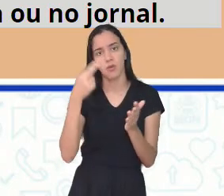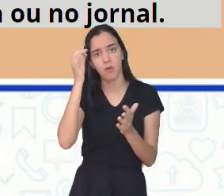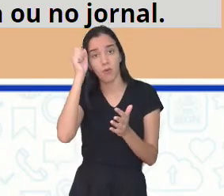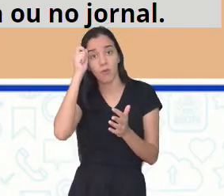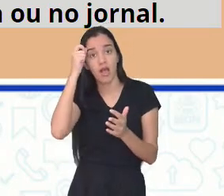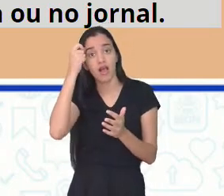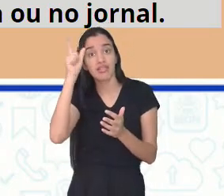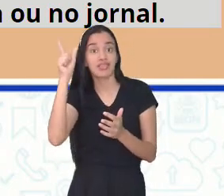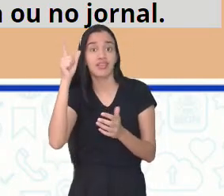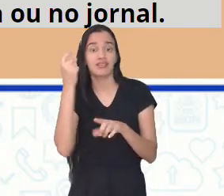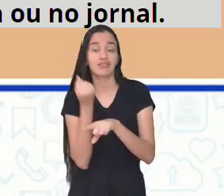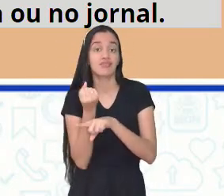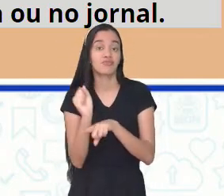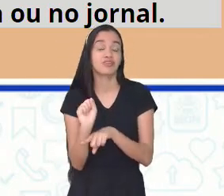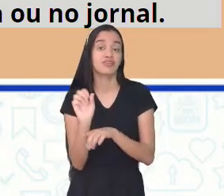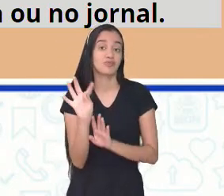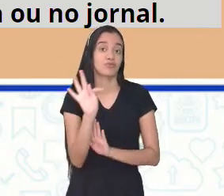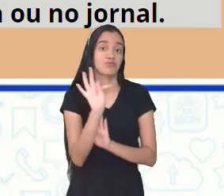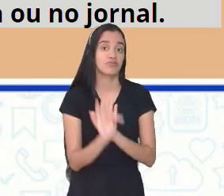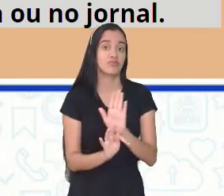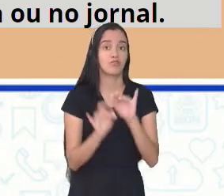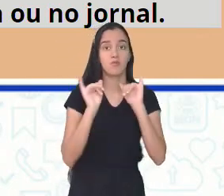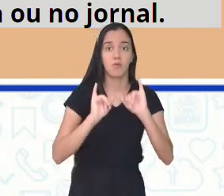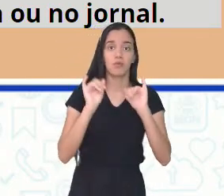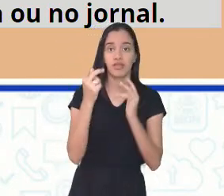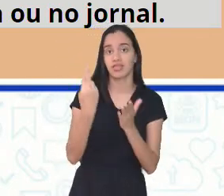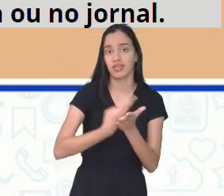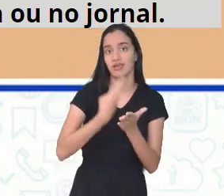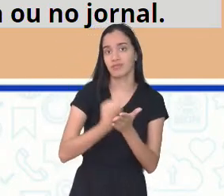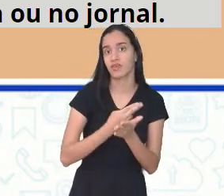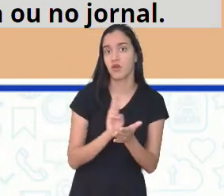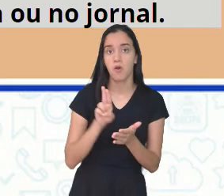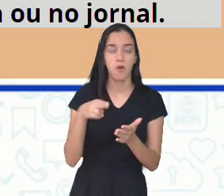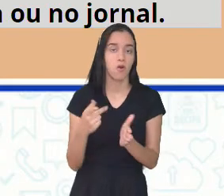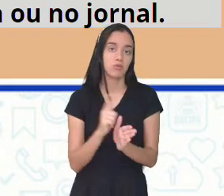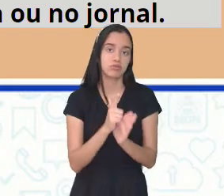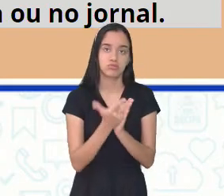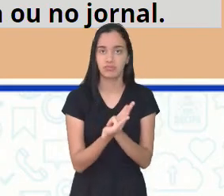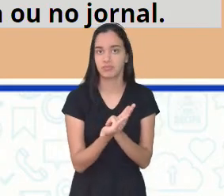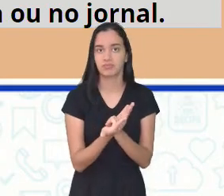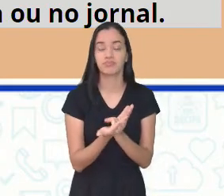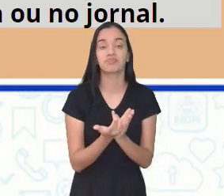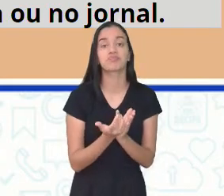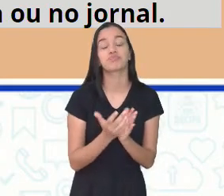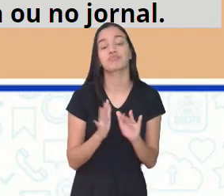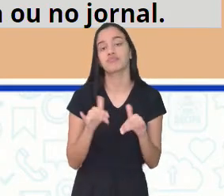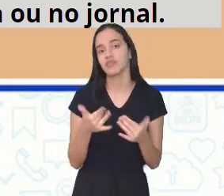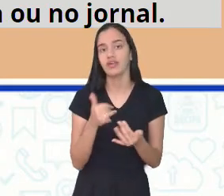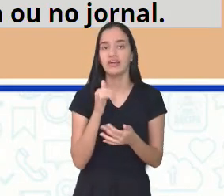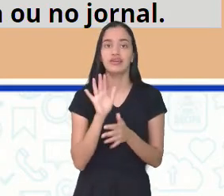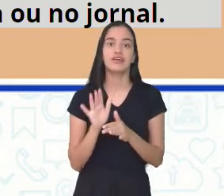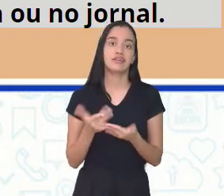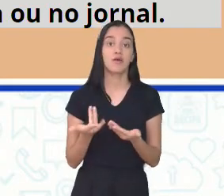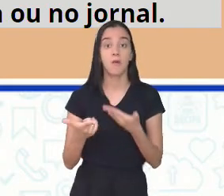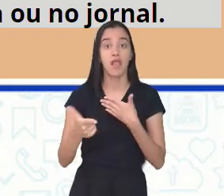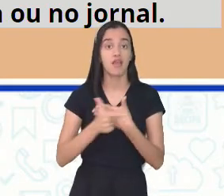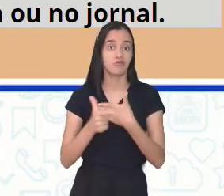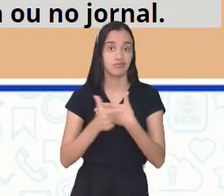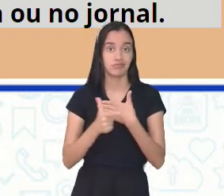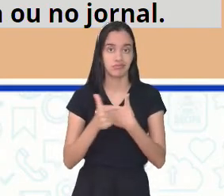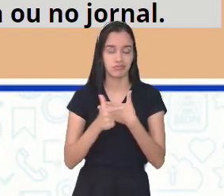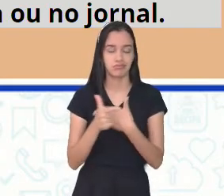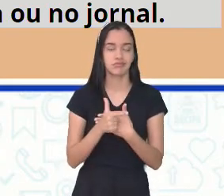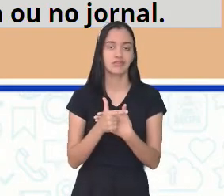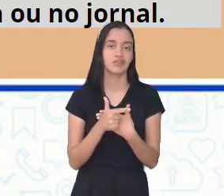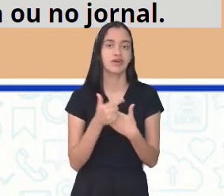defendidas em um texto publicado na revista ou no jornal. Então, essa é a função, não é?